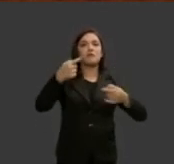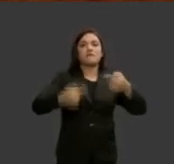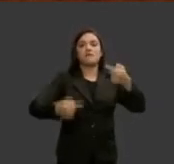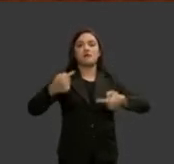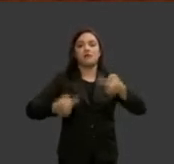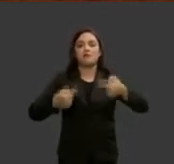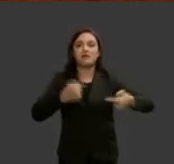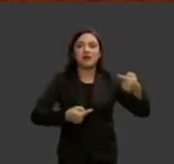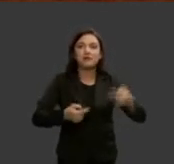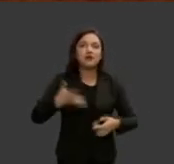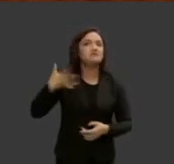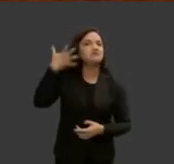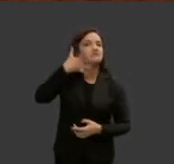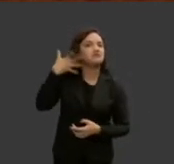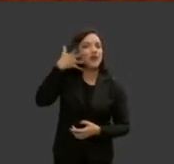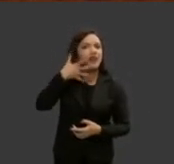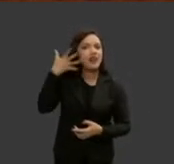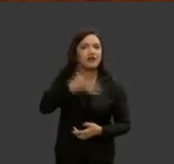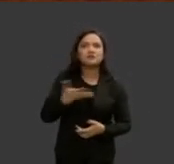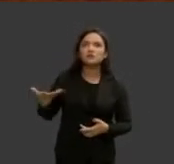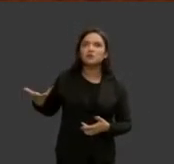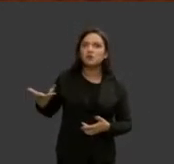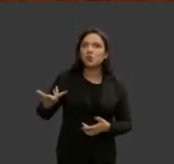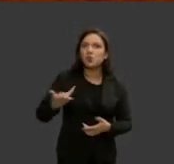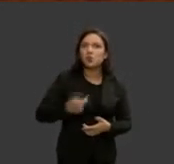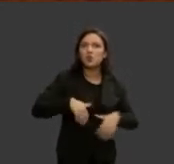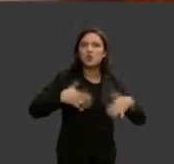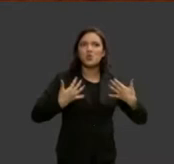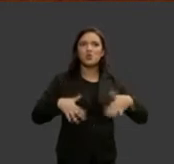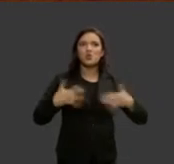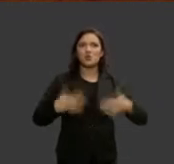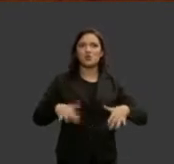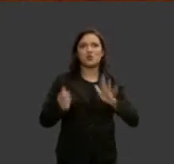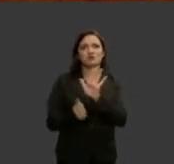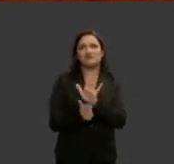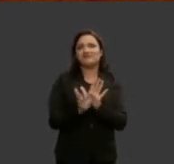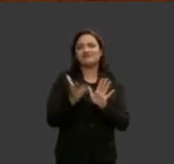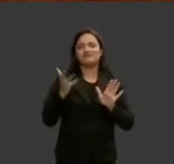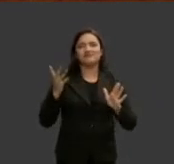palestras das mais variadas